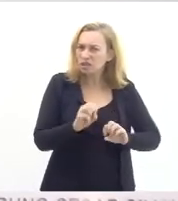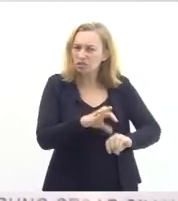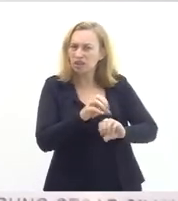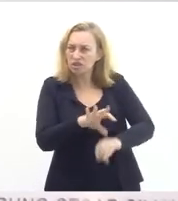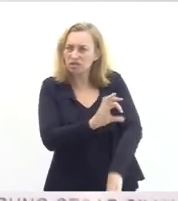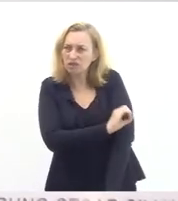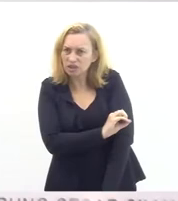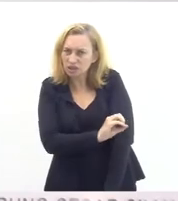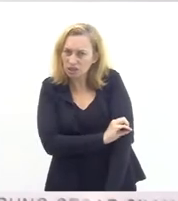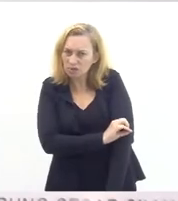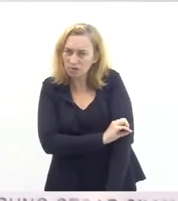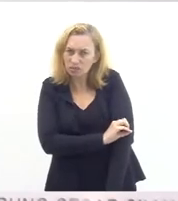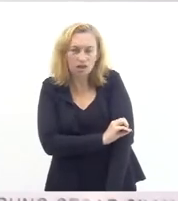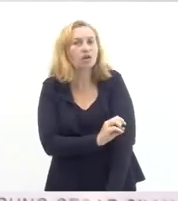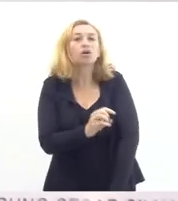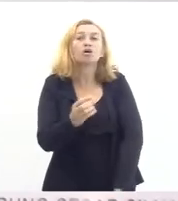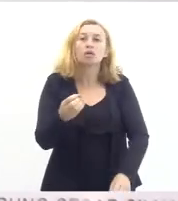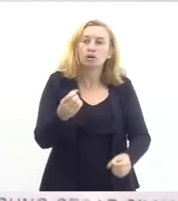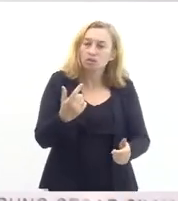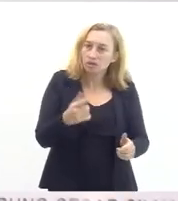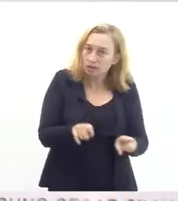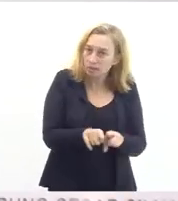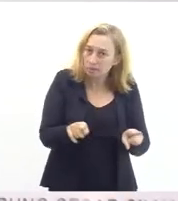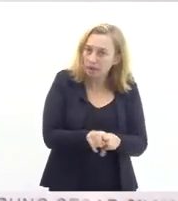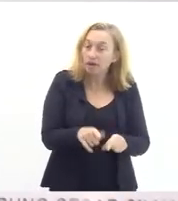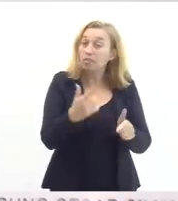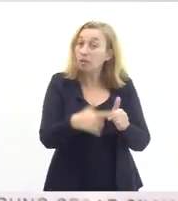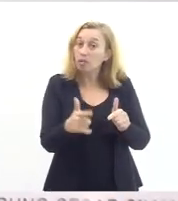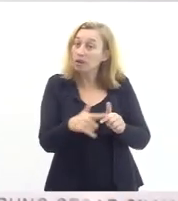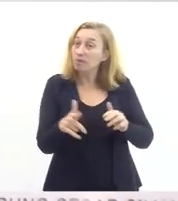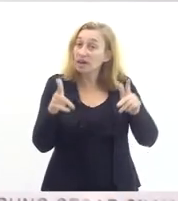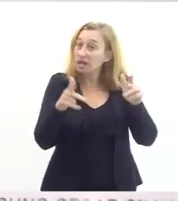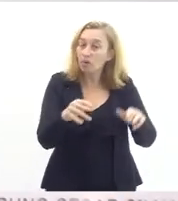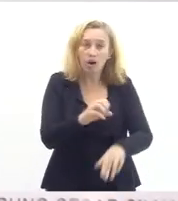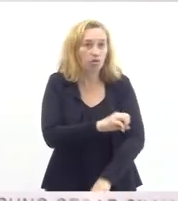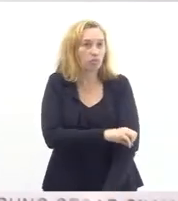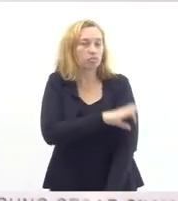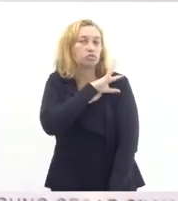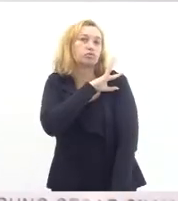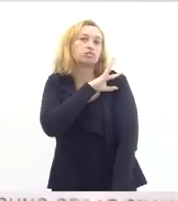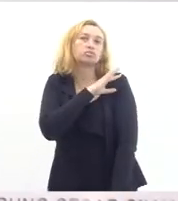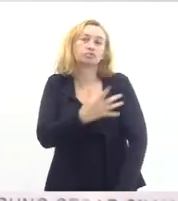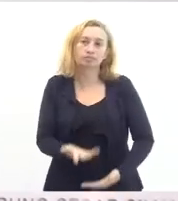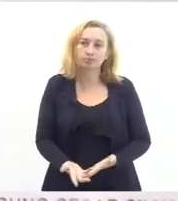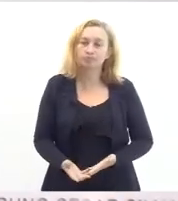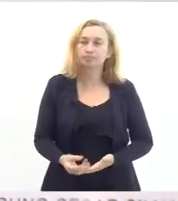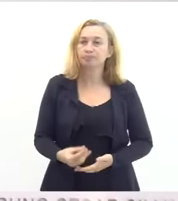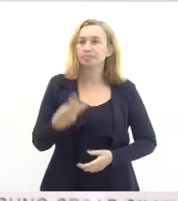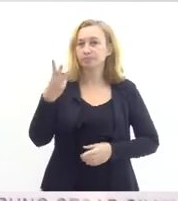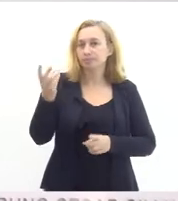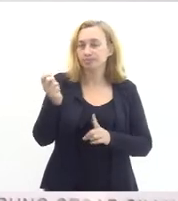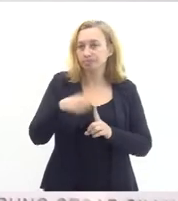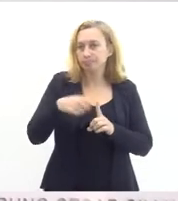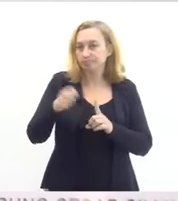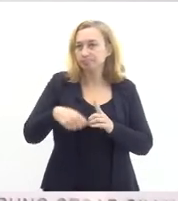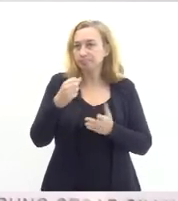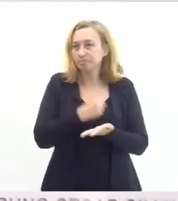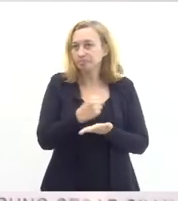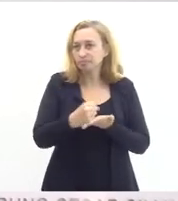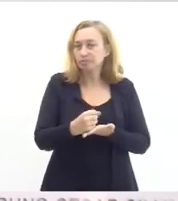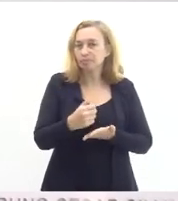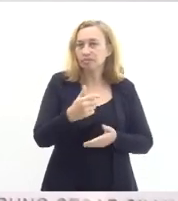e atinge também os anos iniciais três anos a vigência do contrato e em